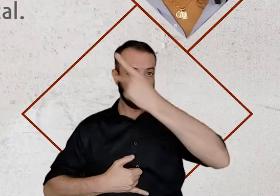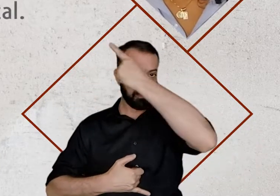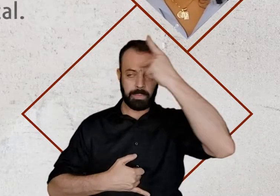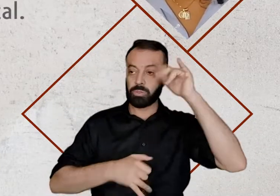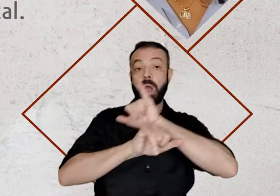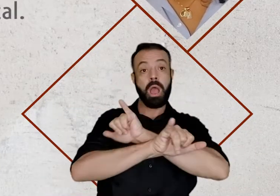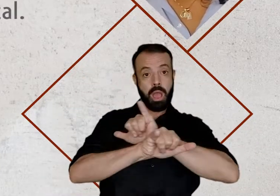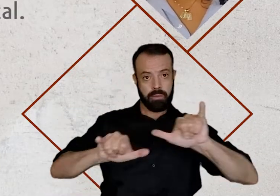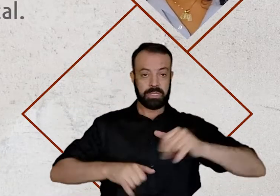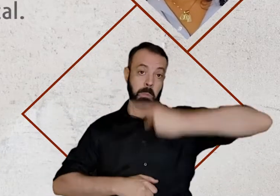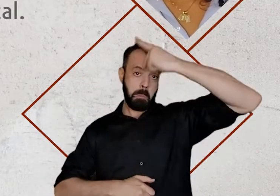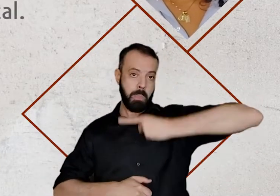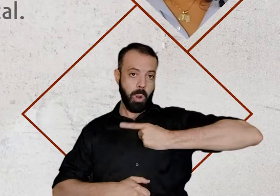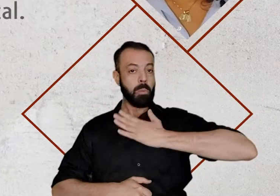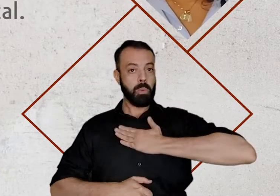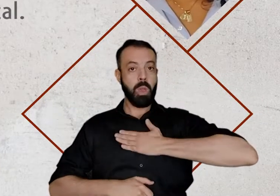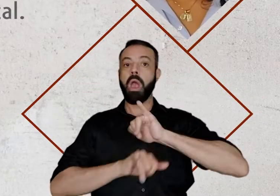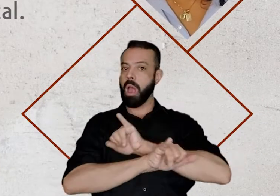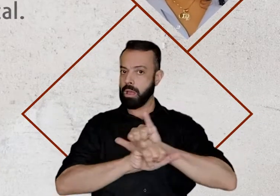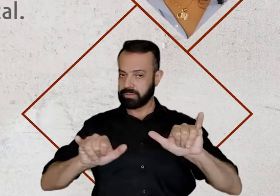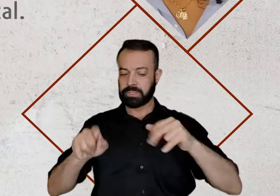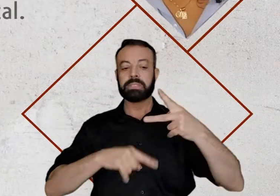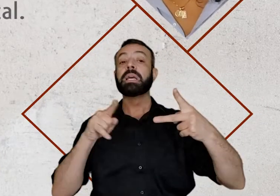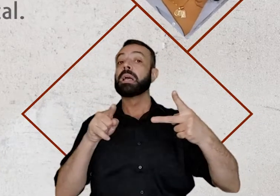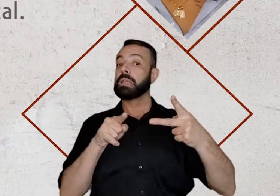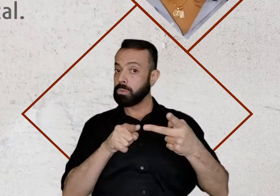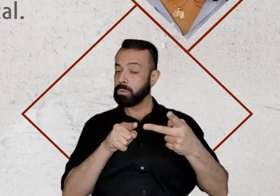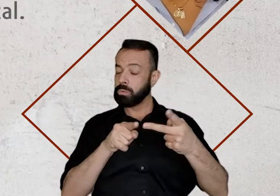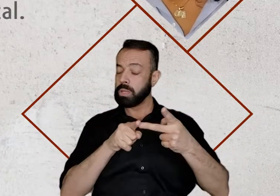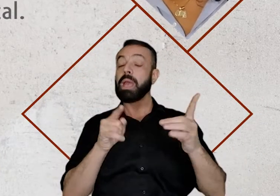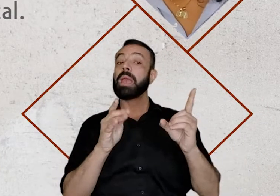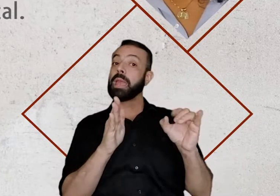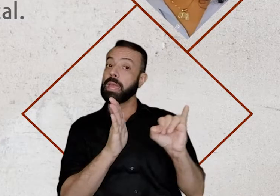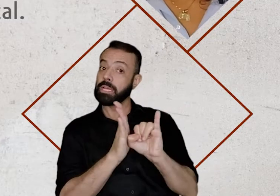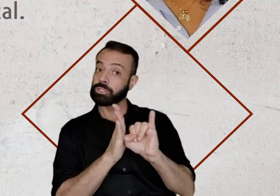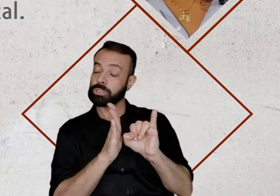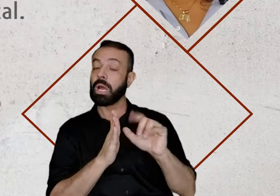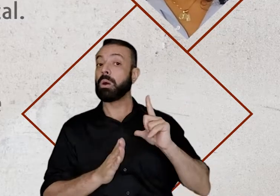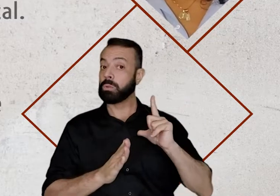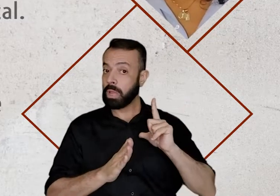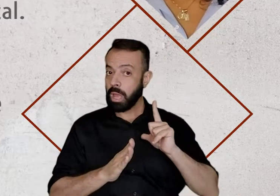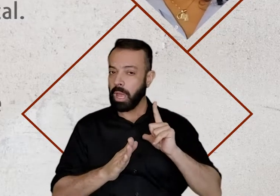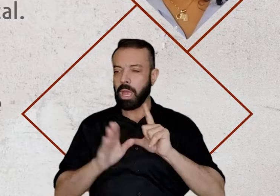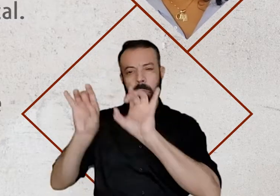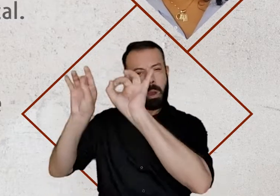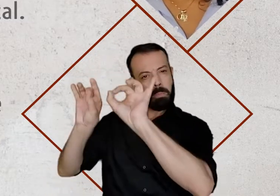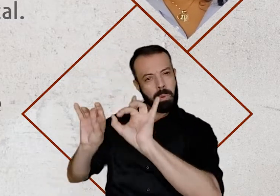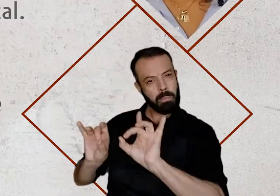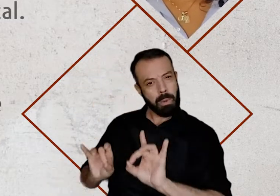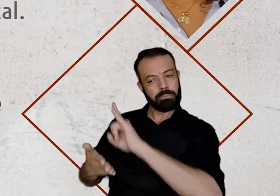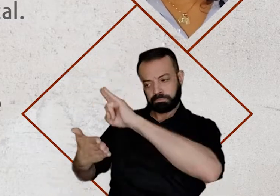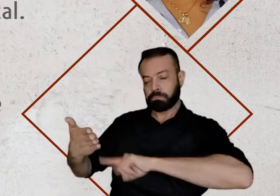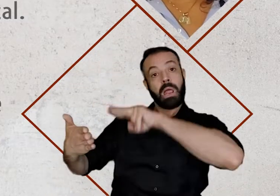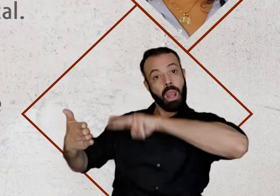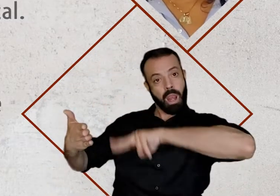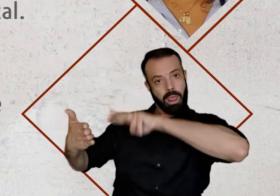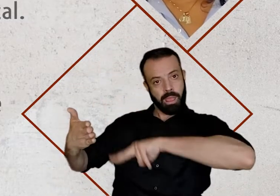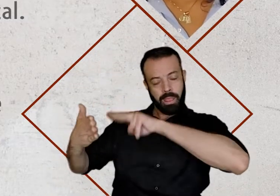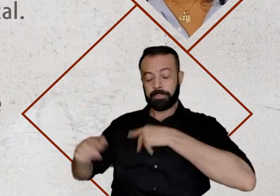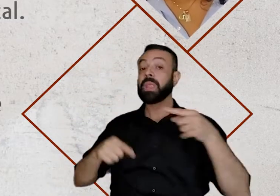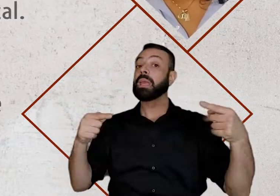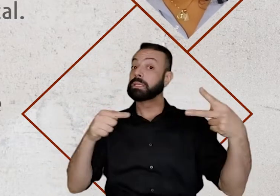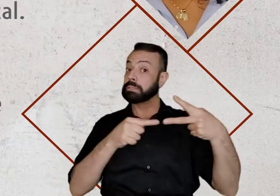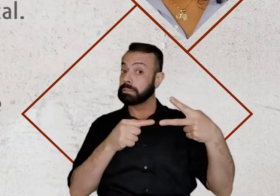autodeclaração, cujas instruções estão em edital e um documento que comprove a origem